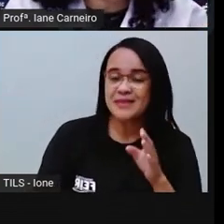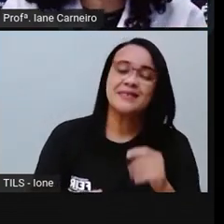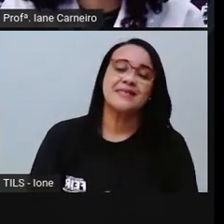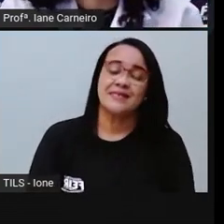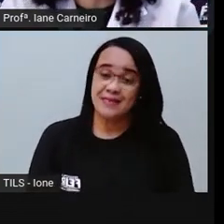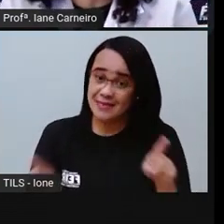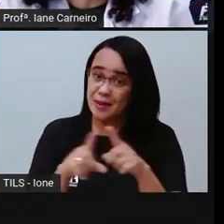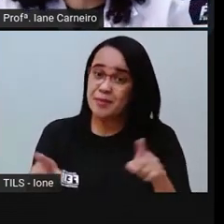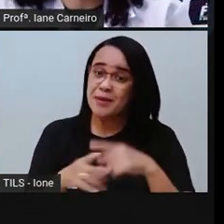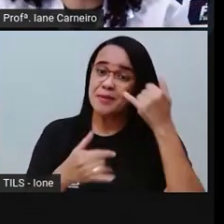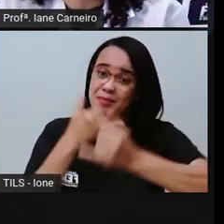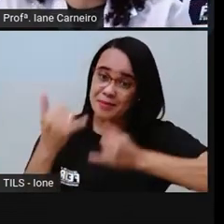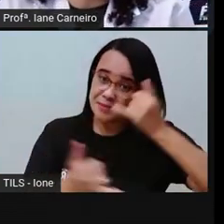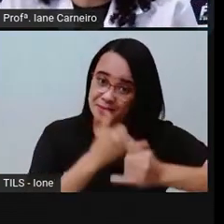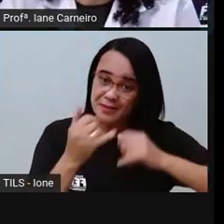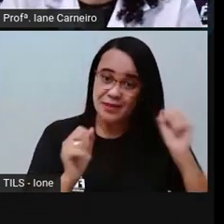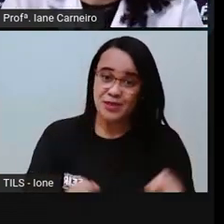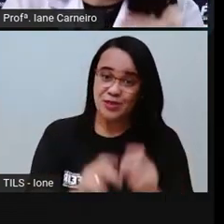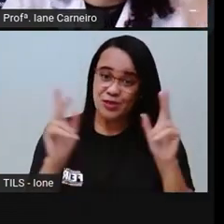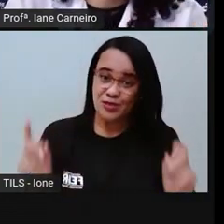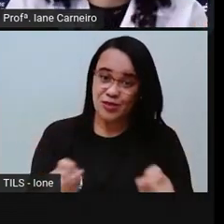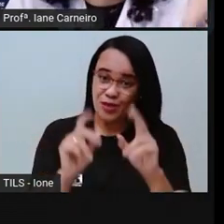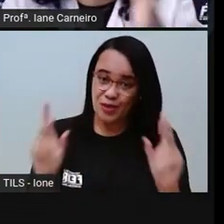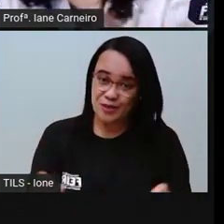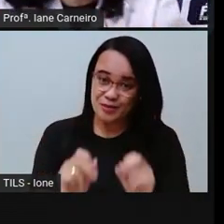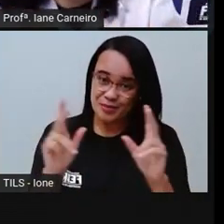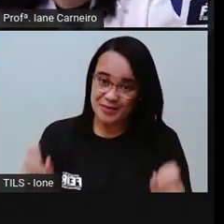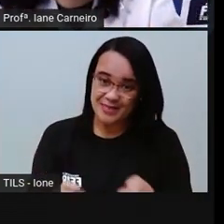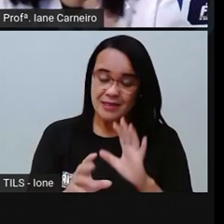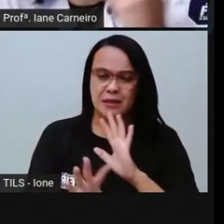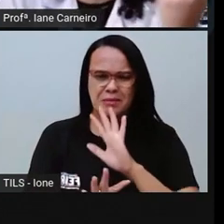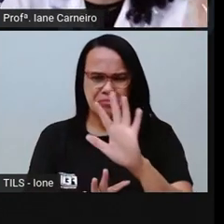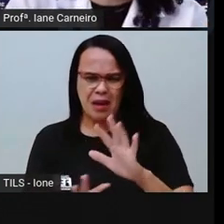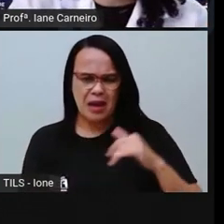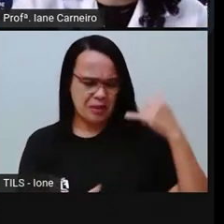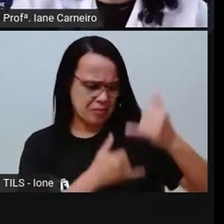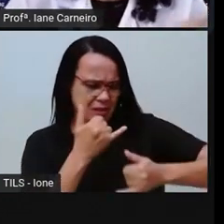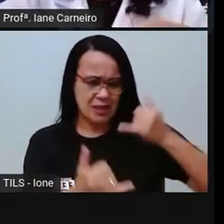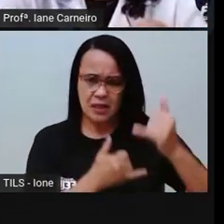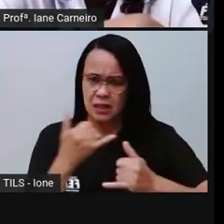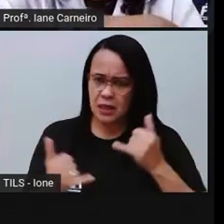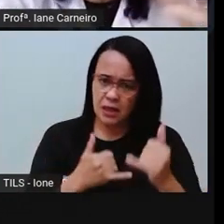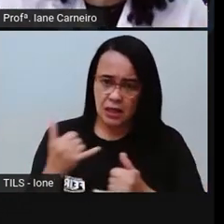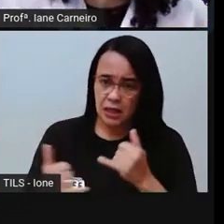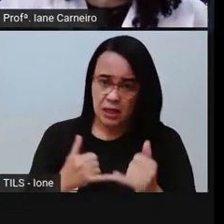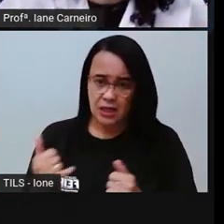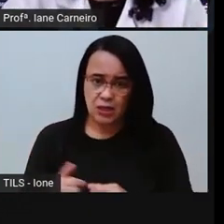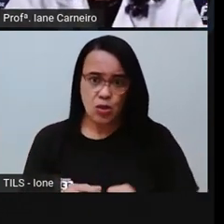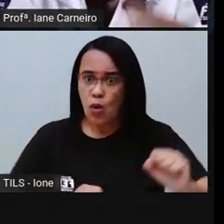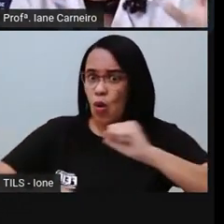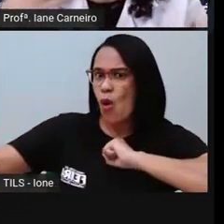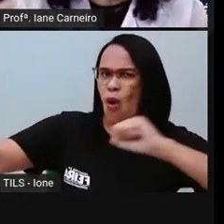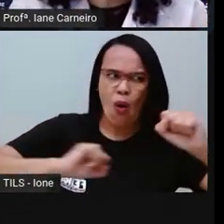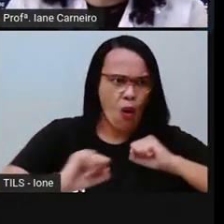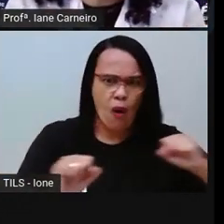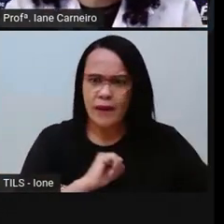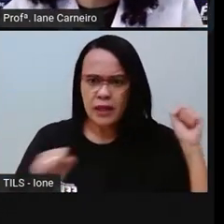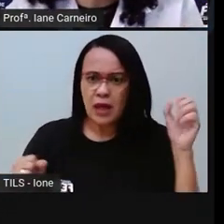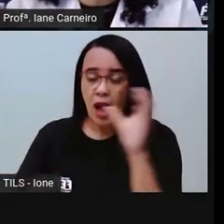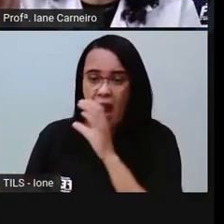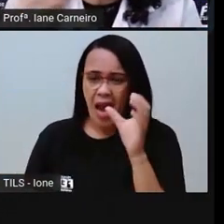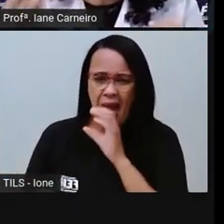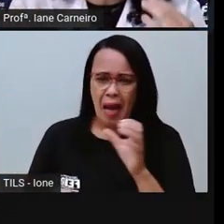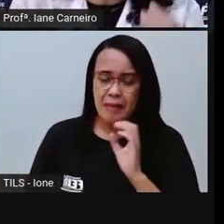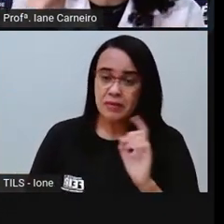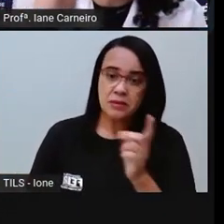Tem brinquedos também lá no shopping, né? Mas não é porque tem brinquedos e é para você se divertir que você vai sair correndo, né? Porque tem que ter